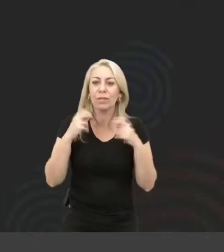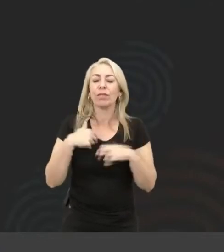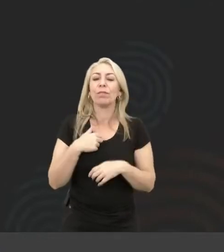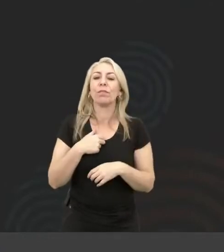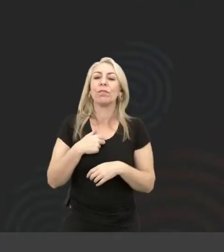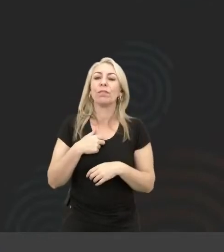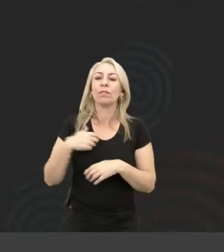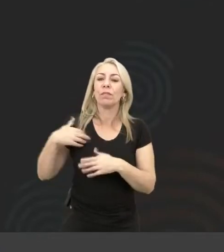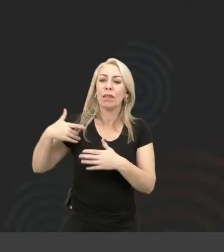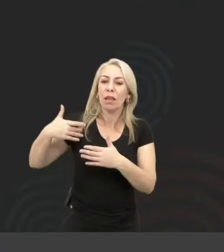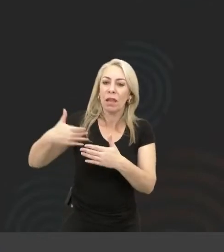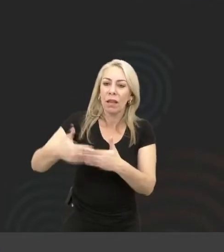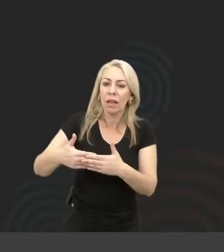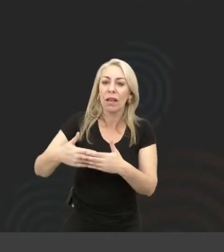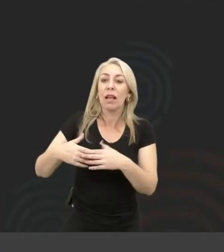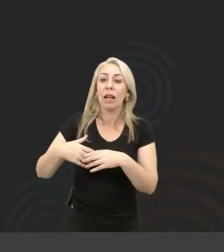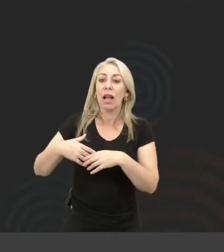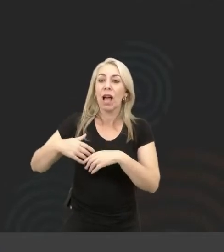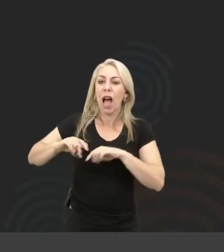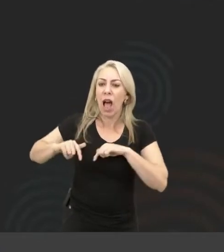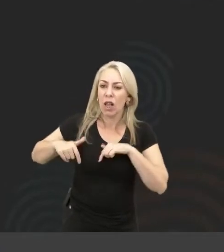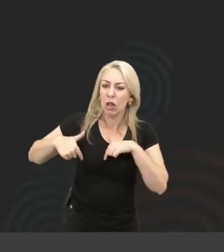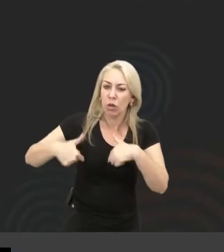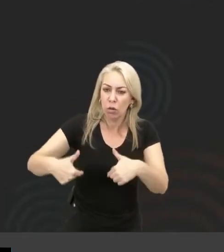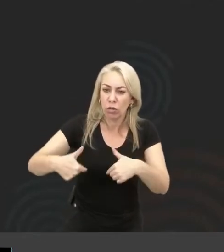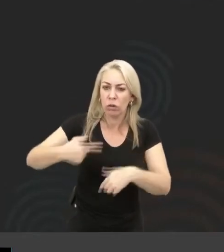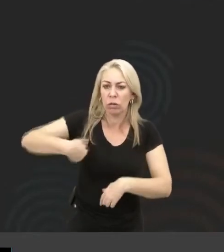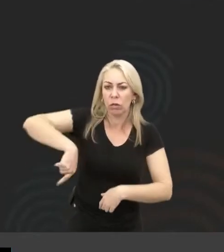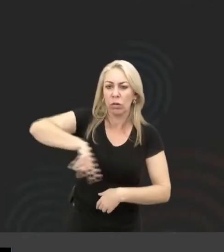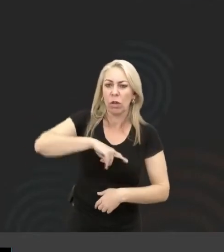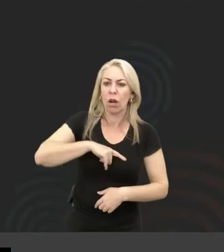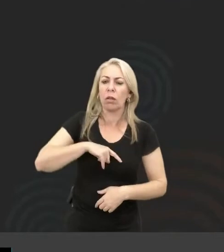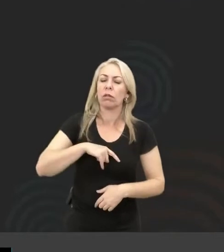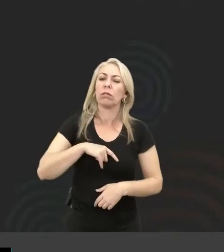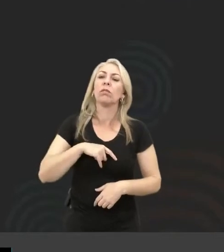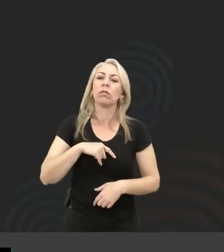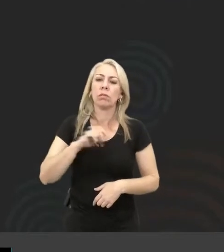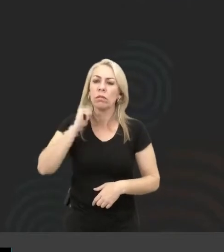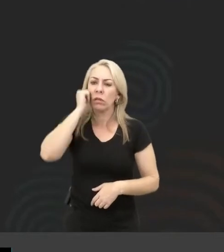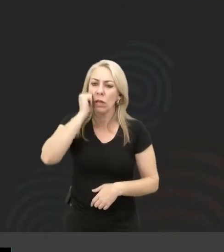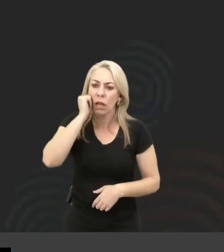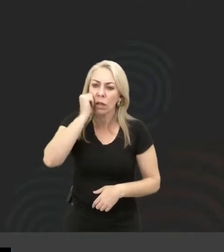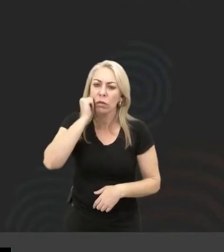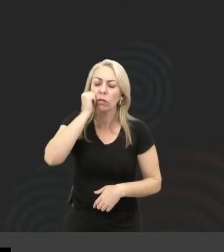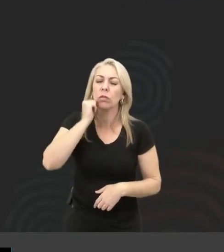longo do tempo? Além da luta de nós, pessoas pretas,